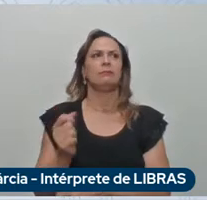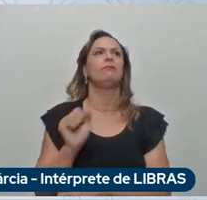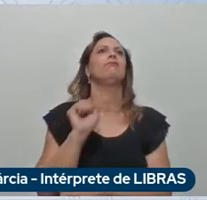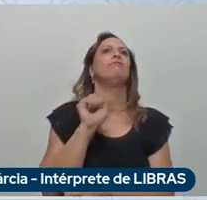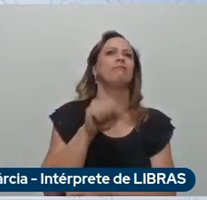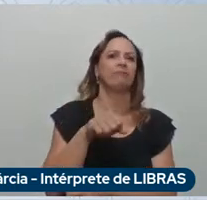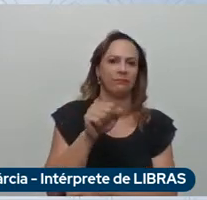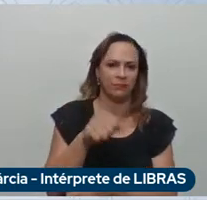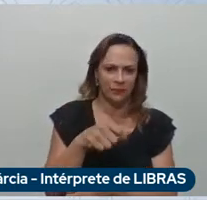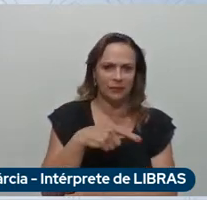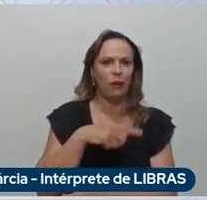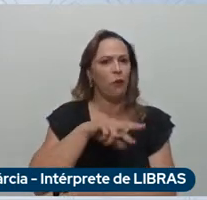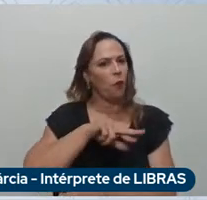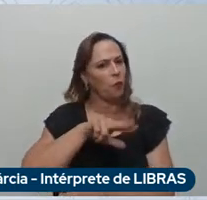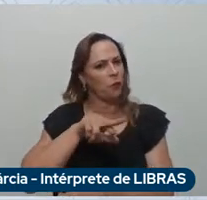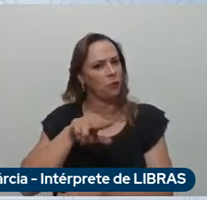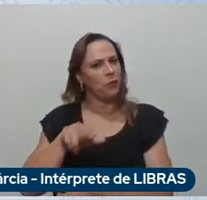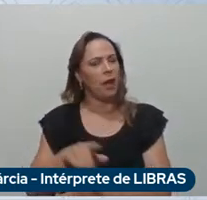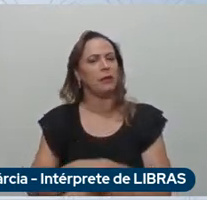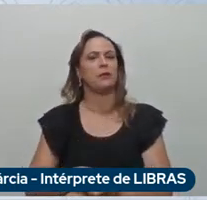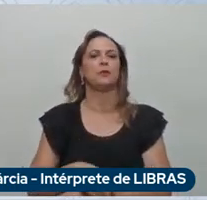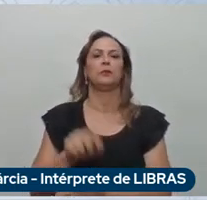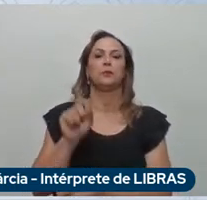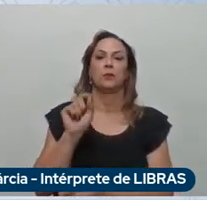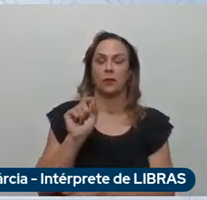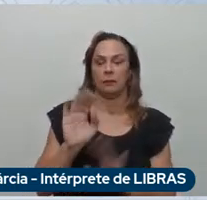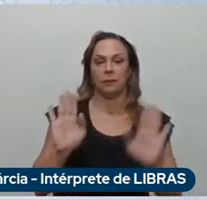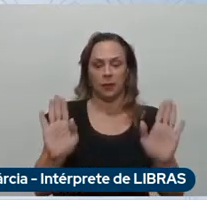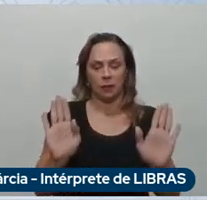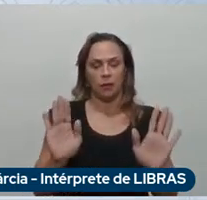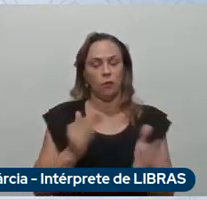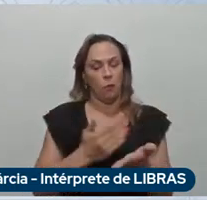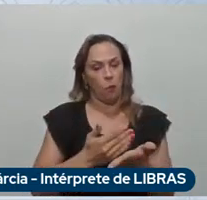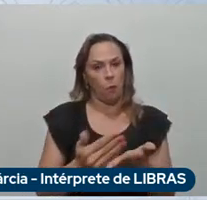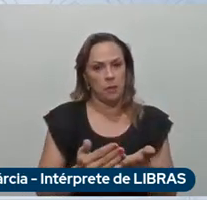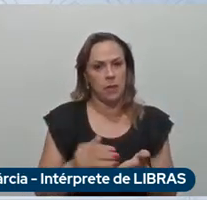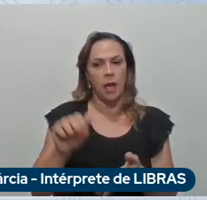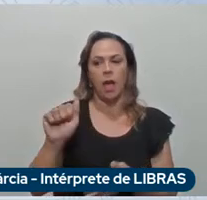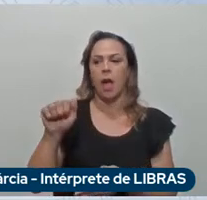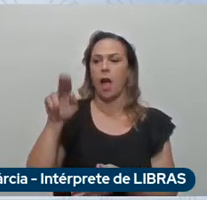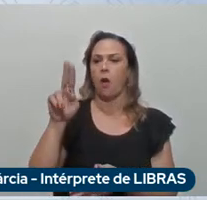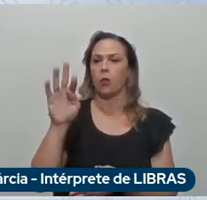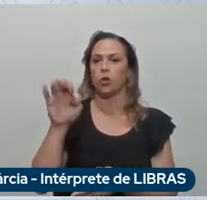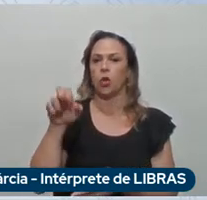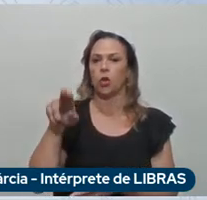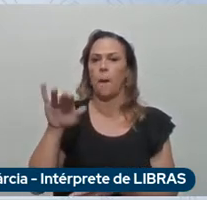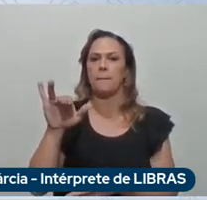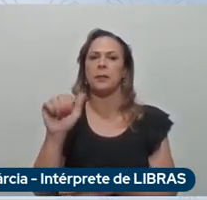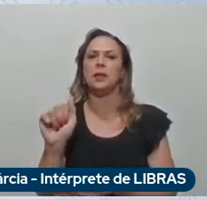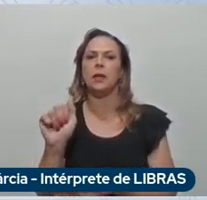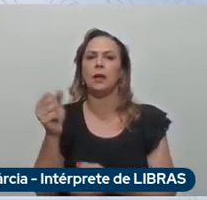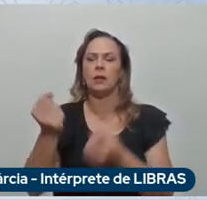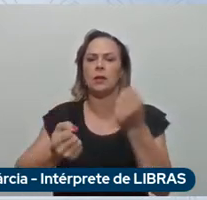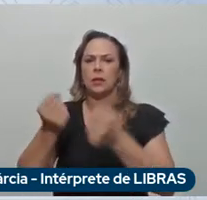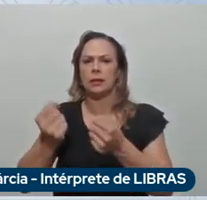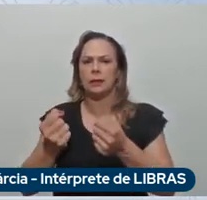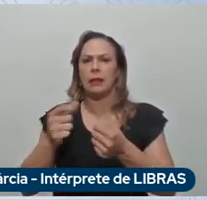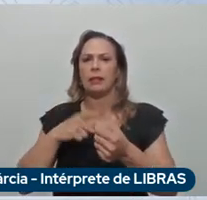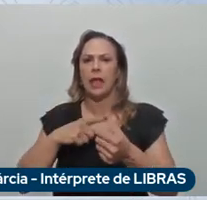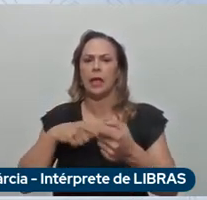o primeiro bom vamos falar de autonomia veicular autonomia veicular são cinco níveis